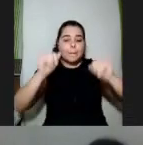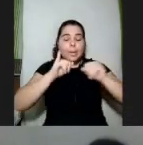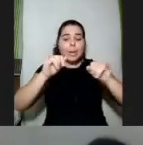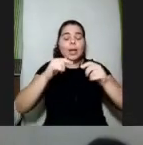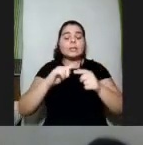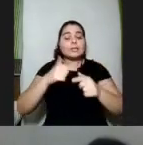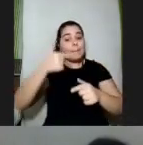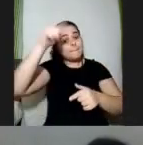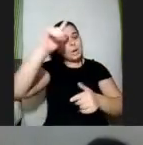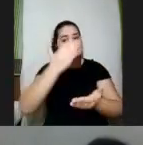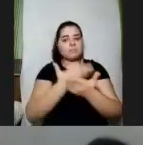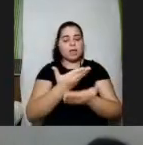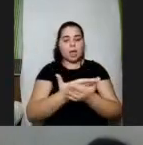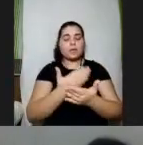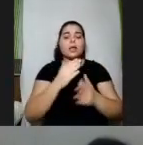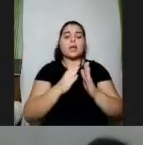por favor